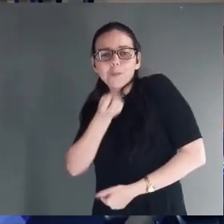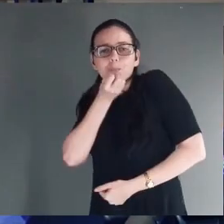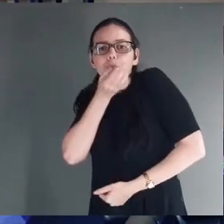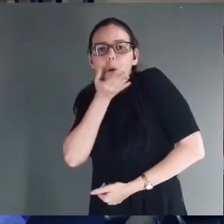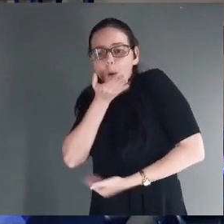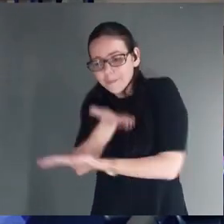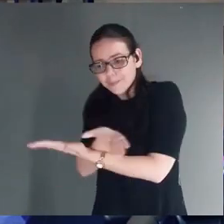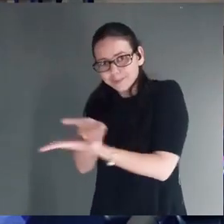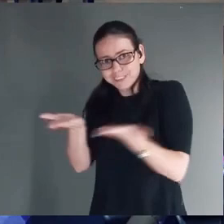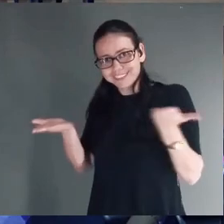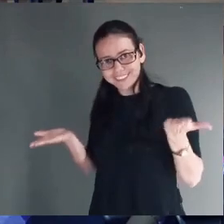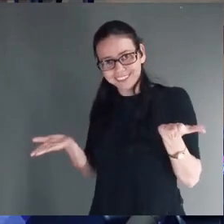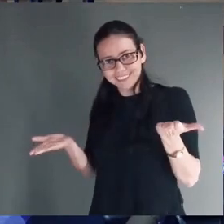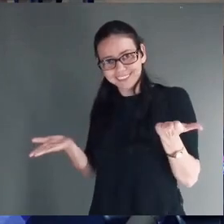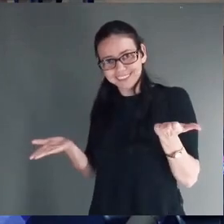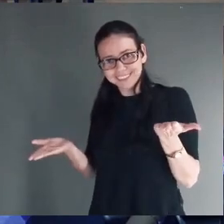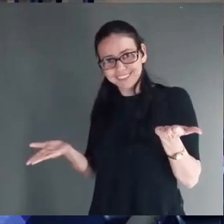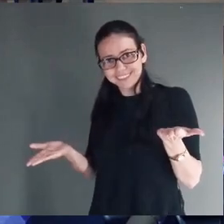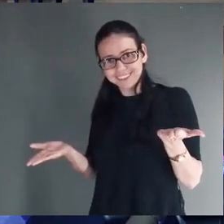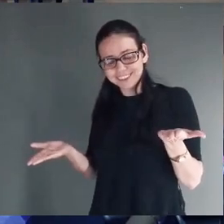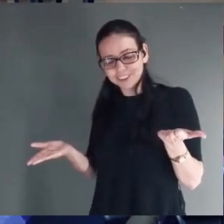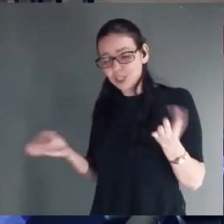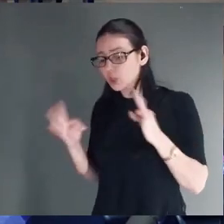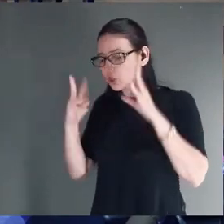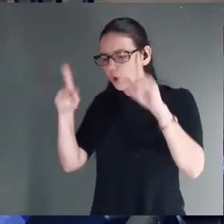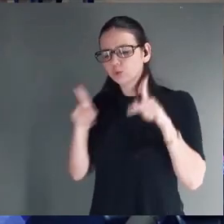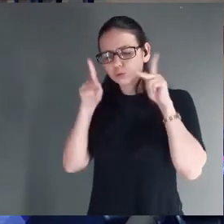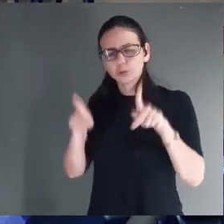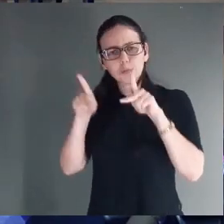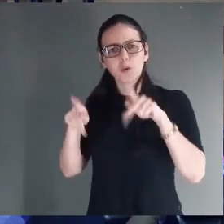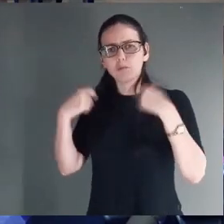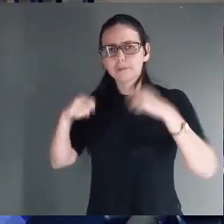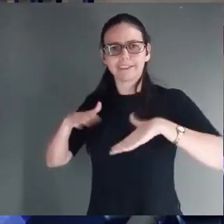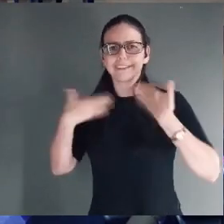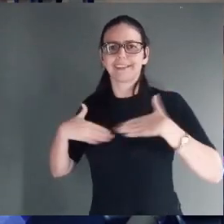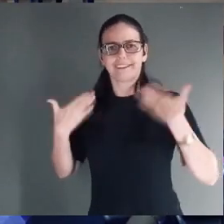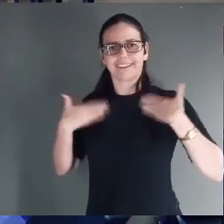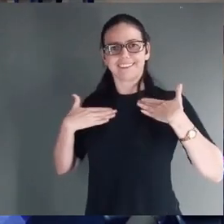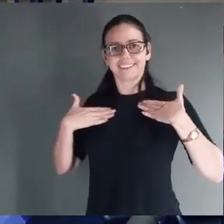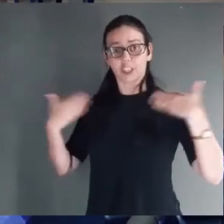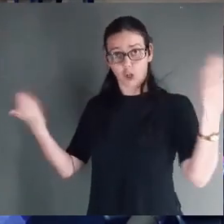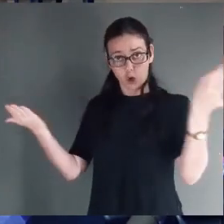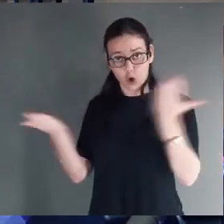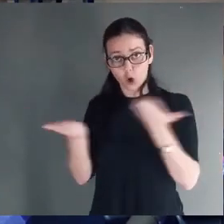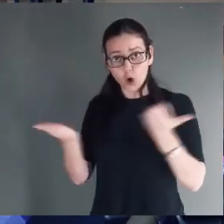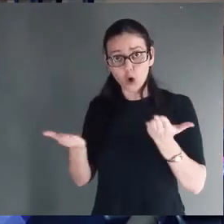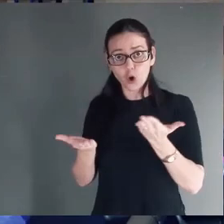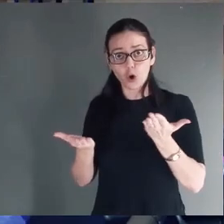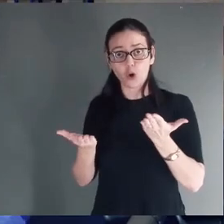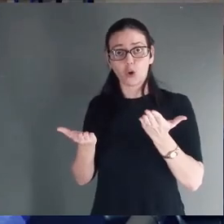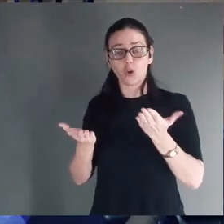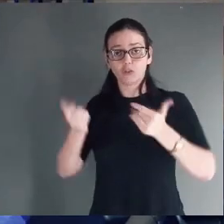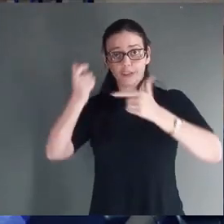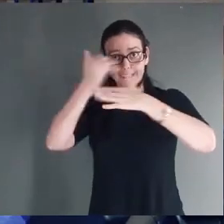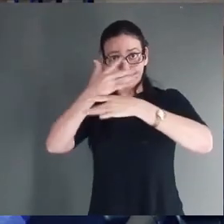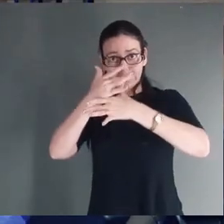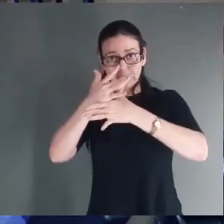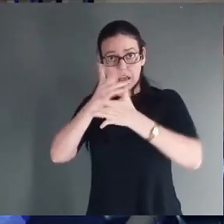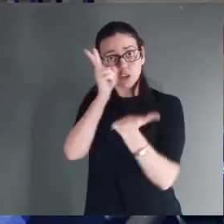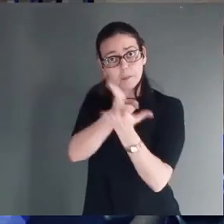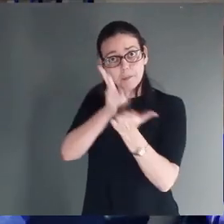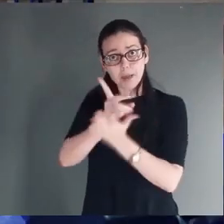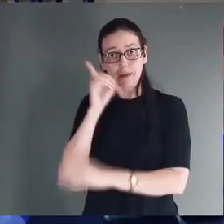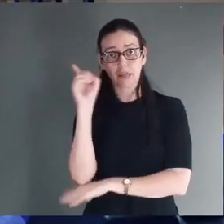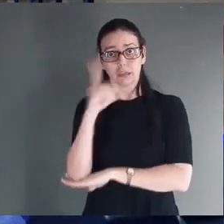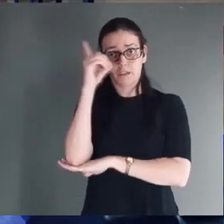alegria para vocês, que são para todo o povo. Hoje, na cidade de Davi, nasceu o